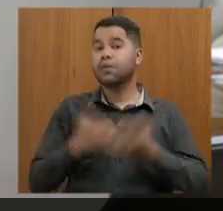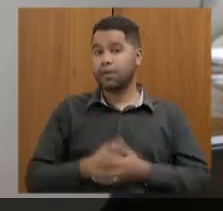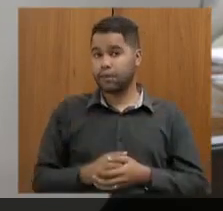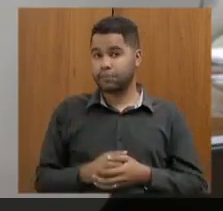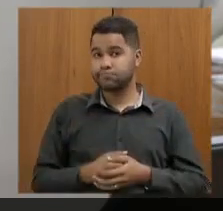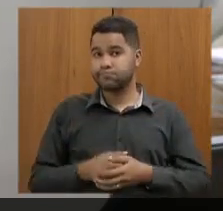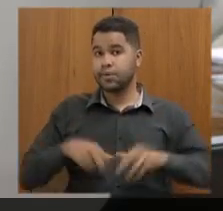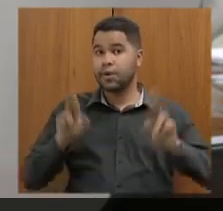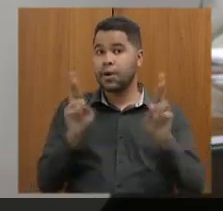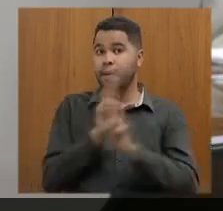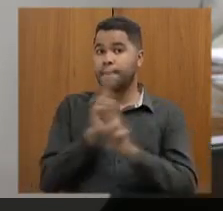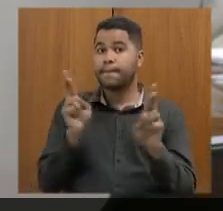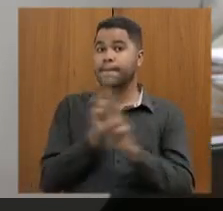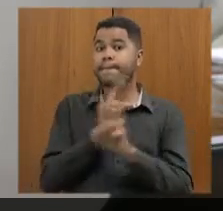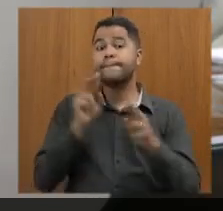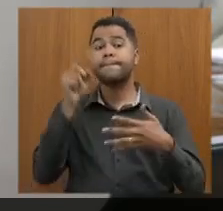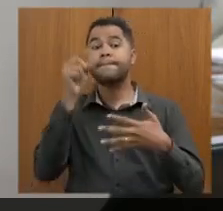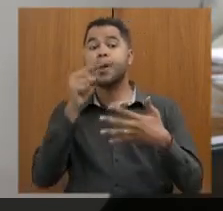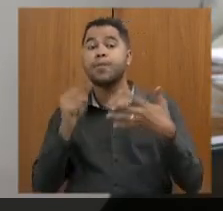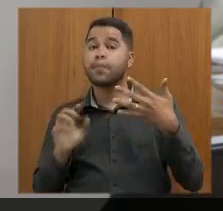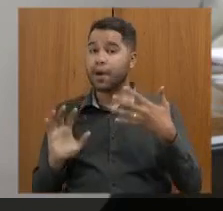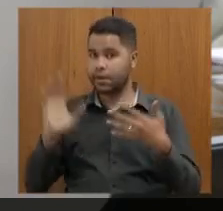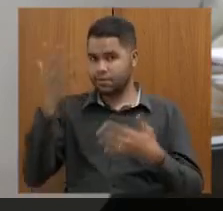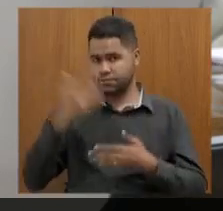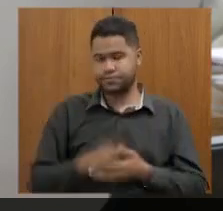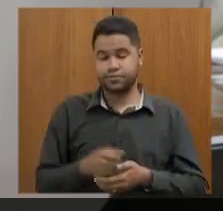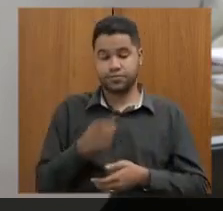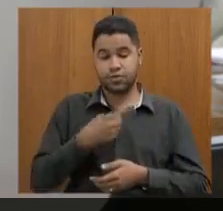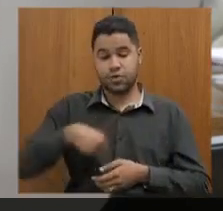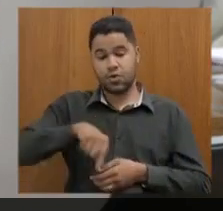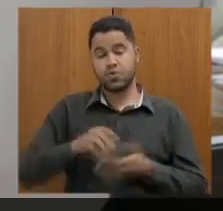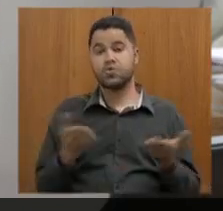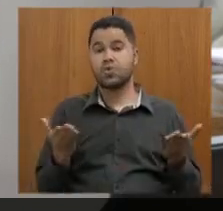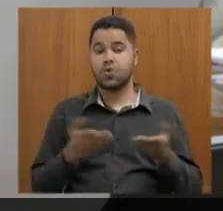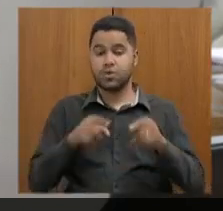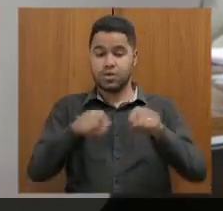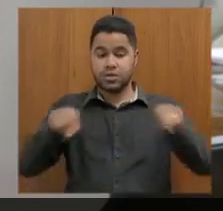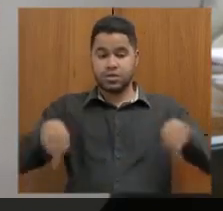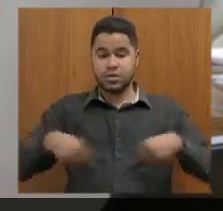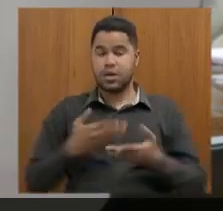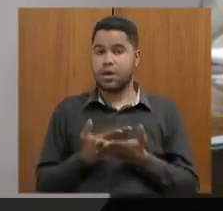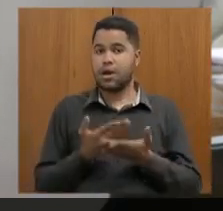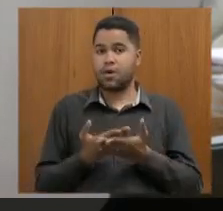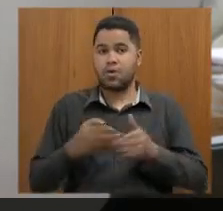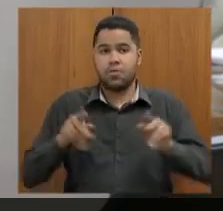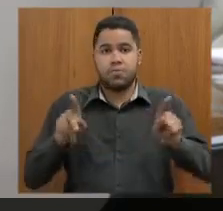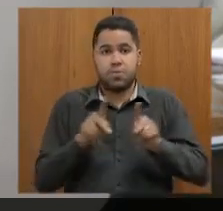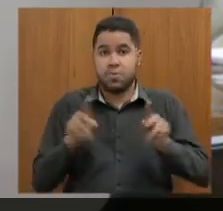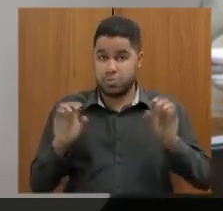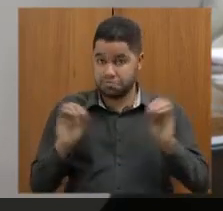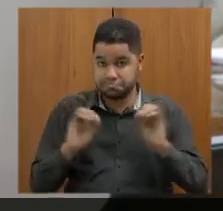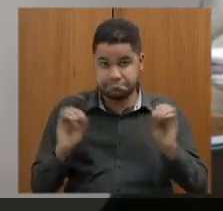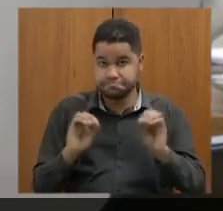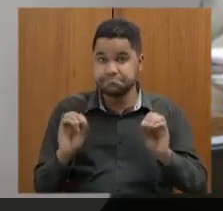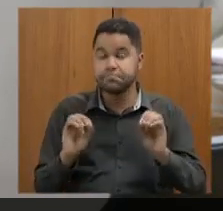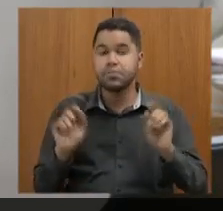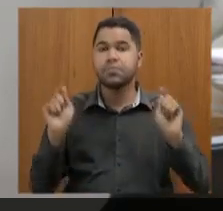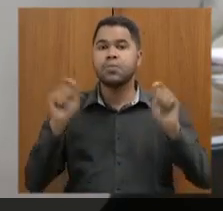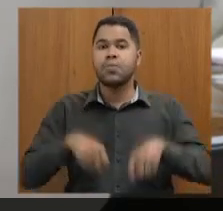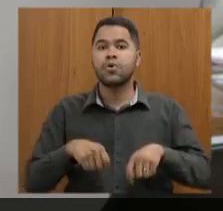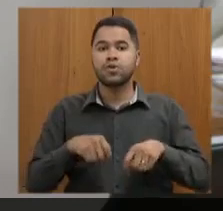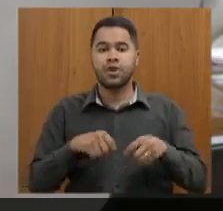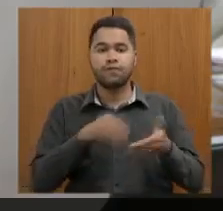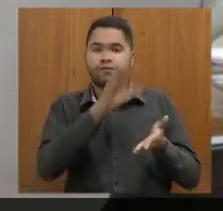em relação a esta situação? Nós temos hoje salas de aula sem professor, porque não é possível fazer a